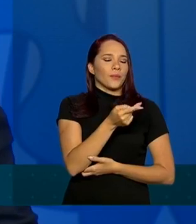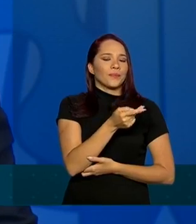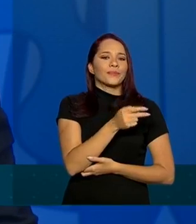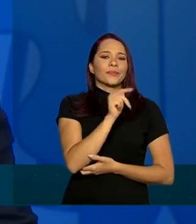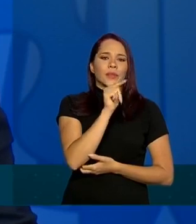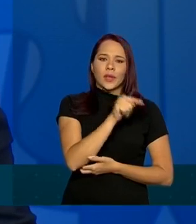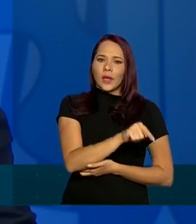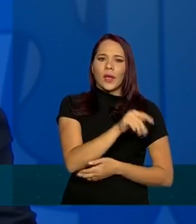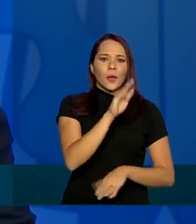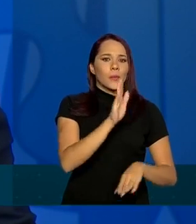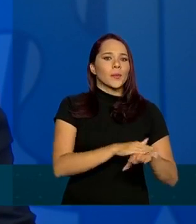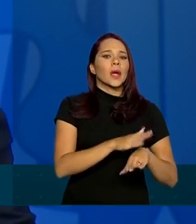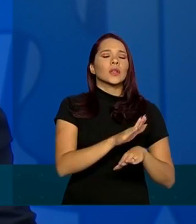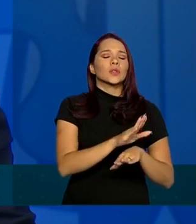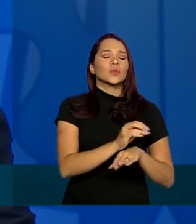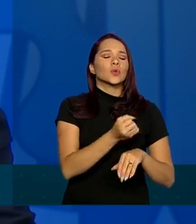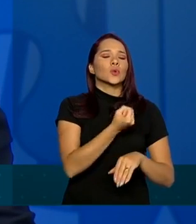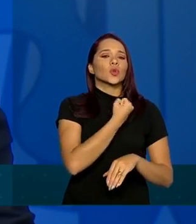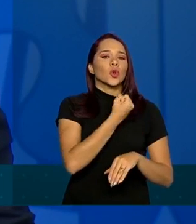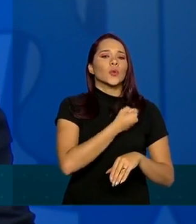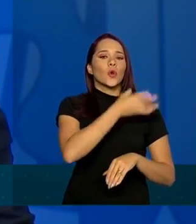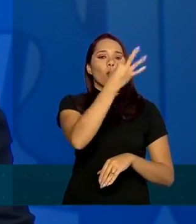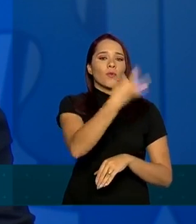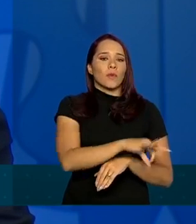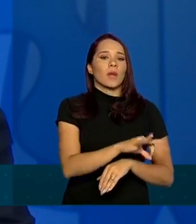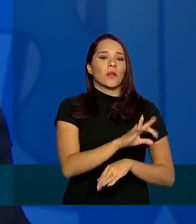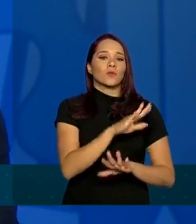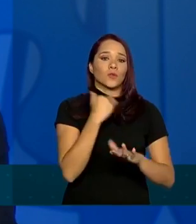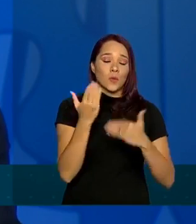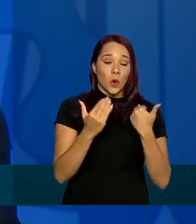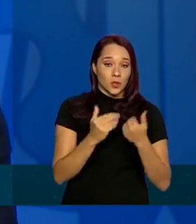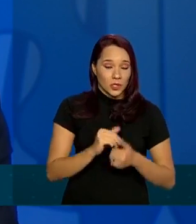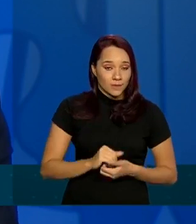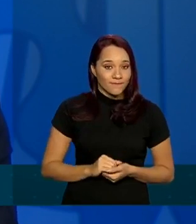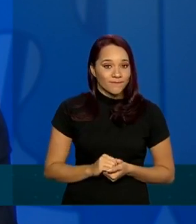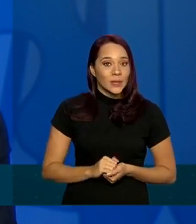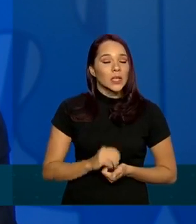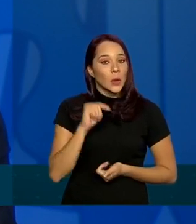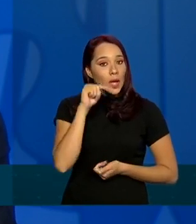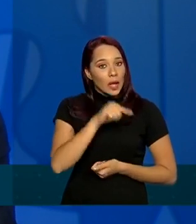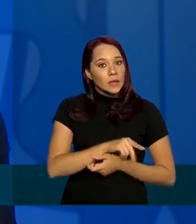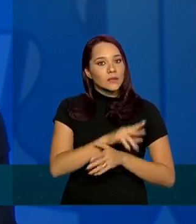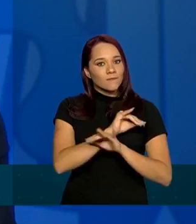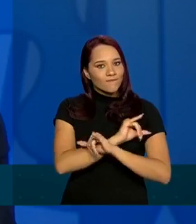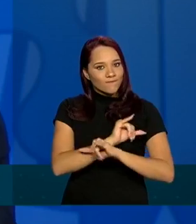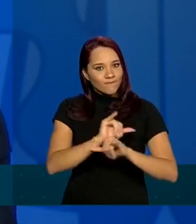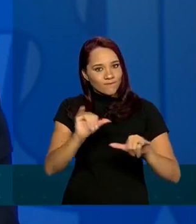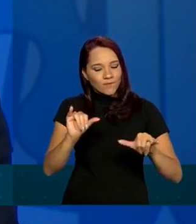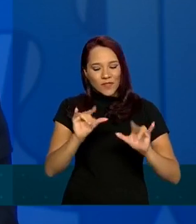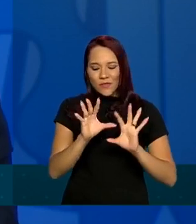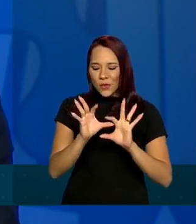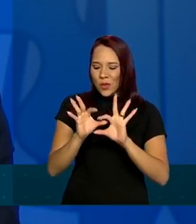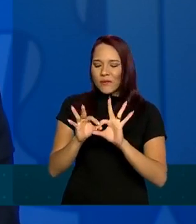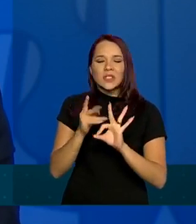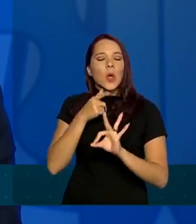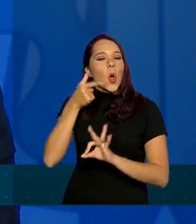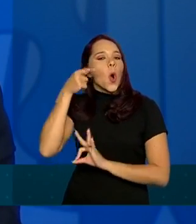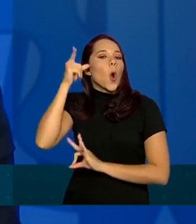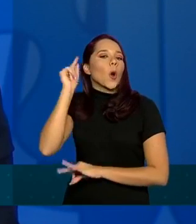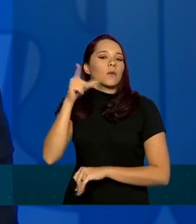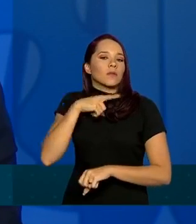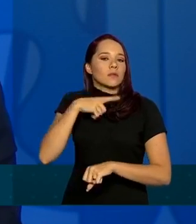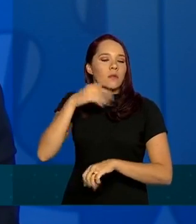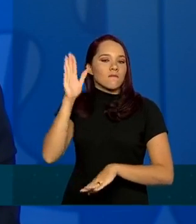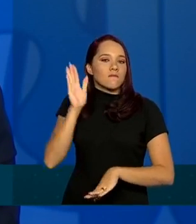o maior número de ocorrências confirmadas de óbitos por covid então essa informação que está sendo vinculada ontem nós tivemos